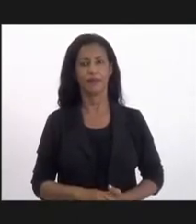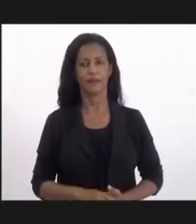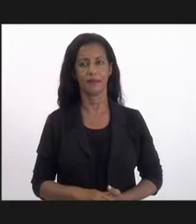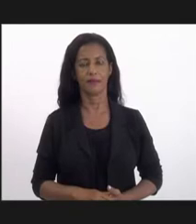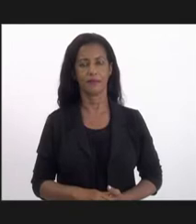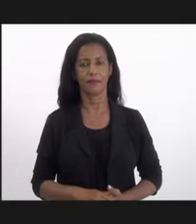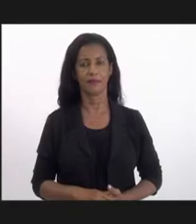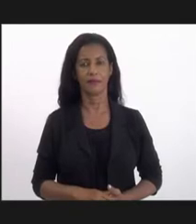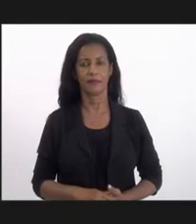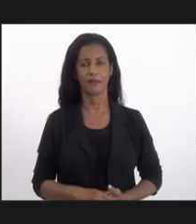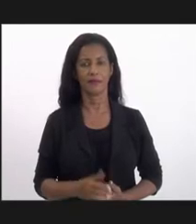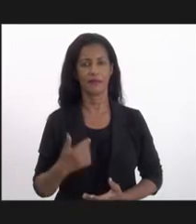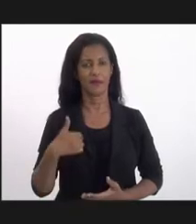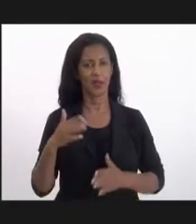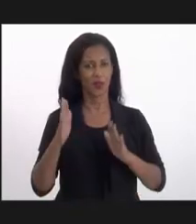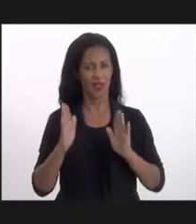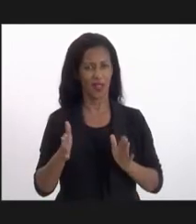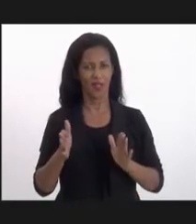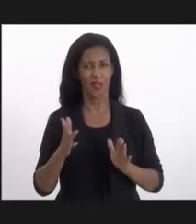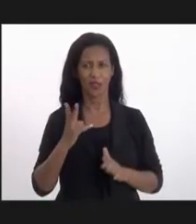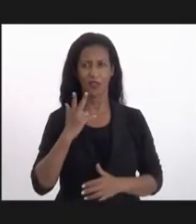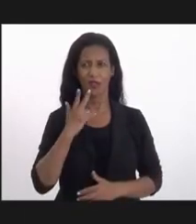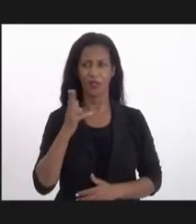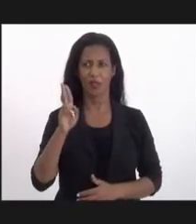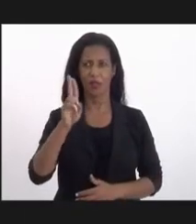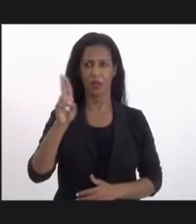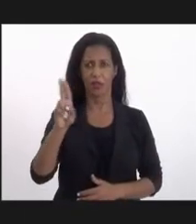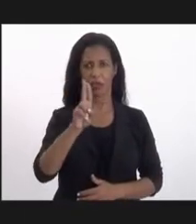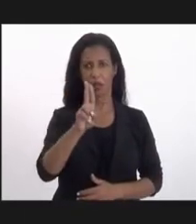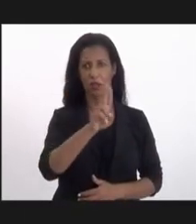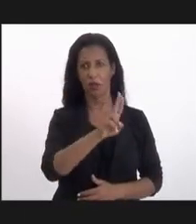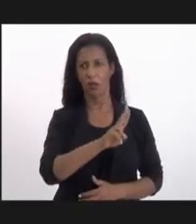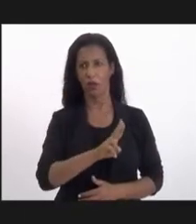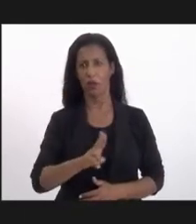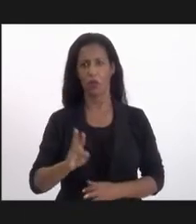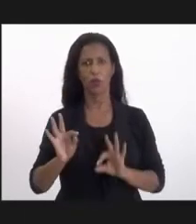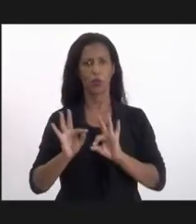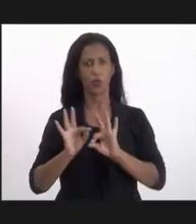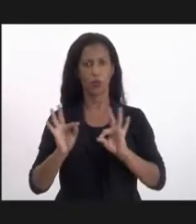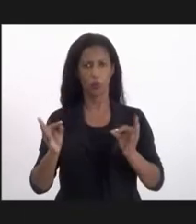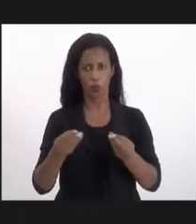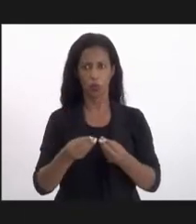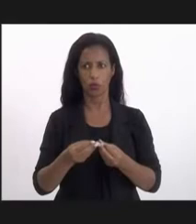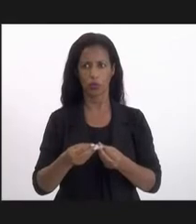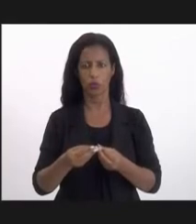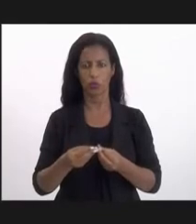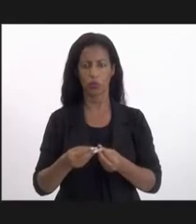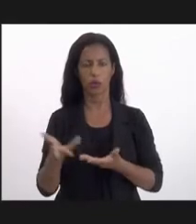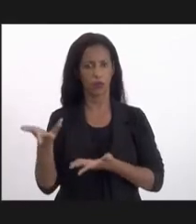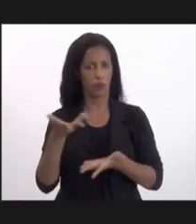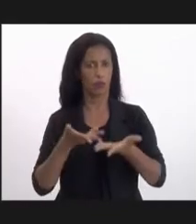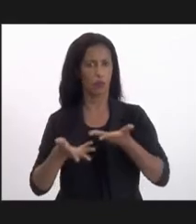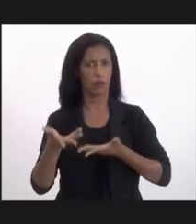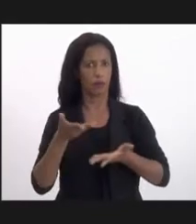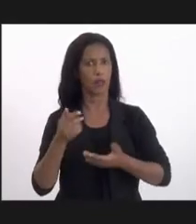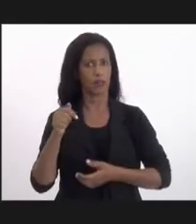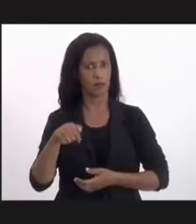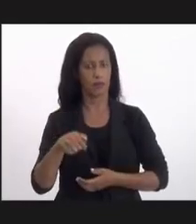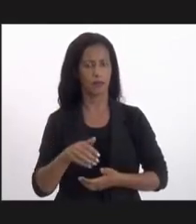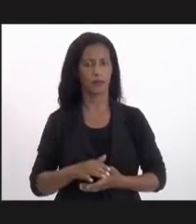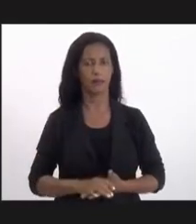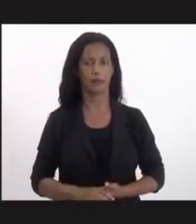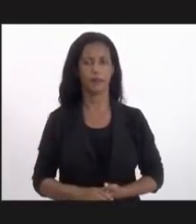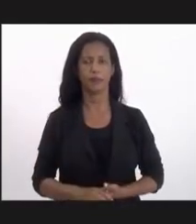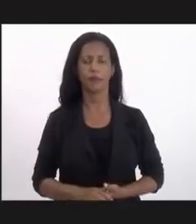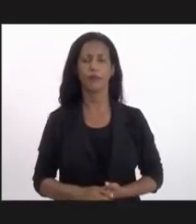bem, acho que eu já chamei todos, todas que vão participar aqui da nossa mesa.